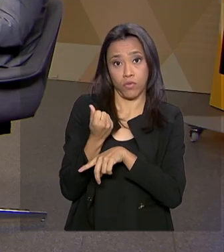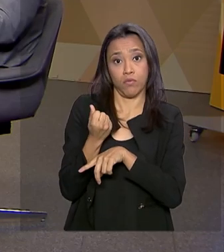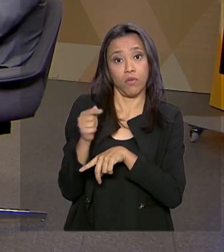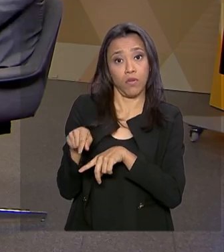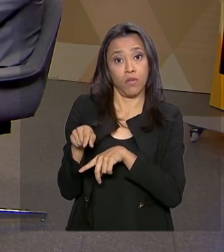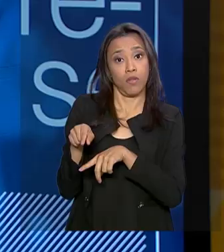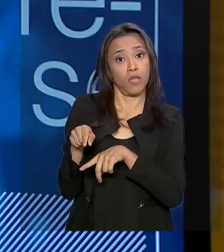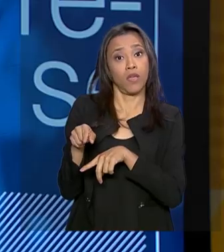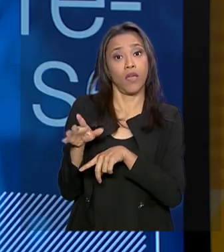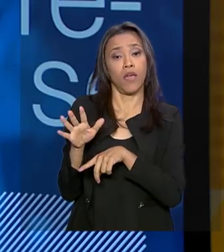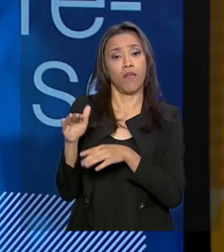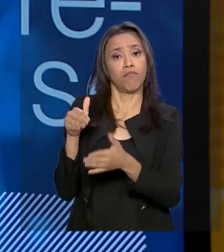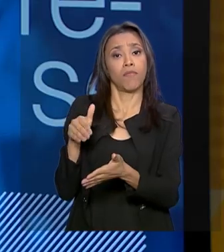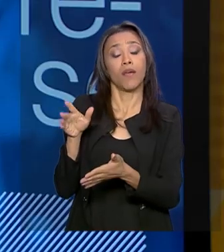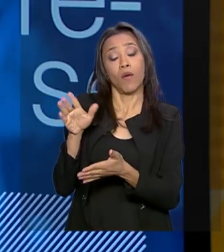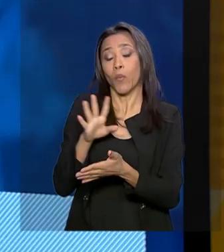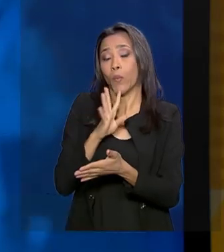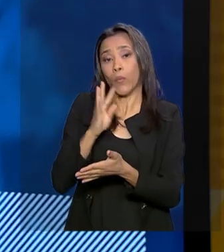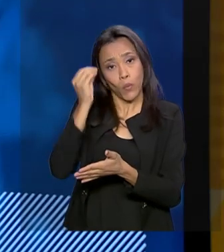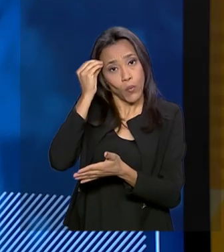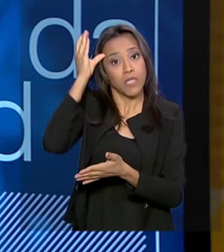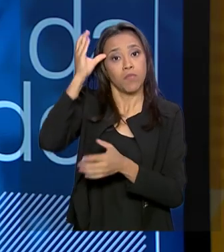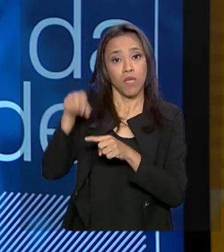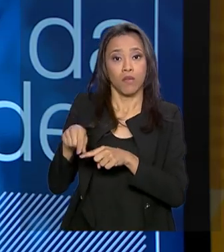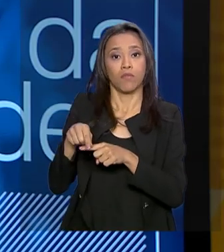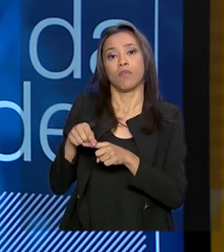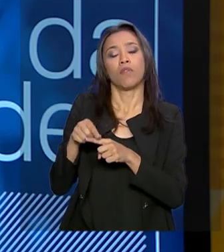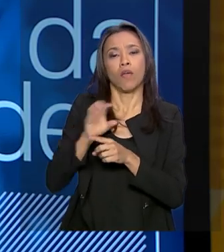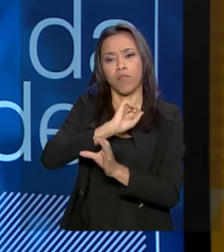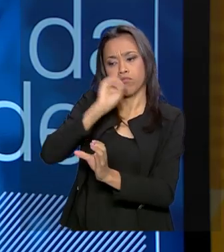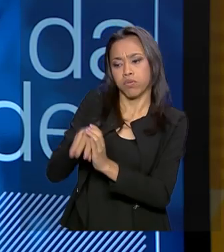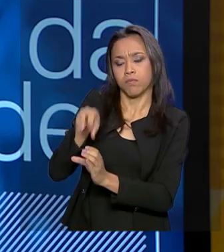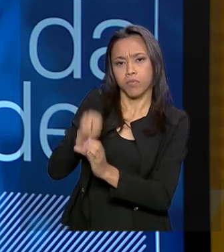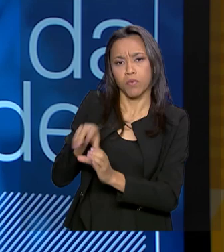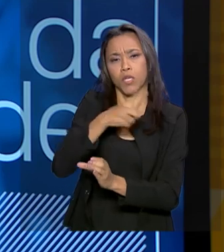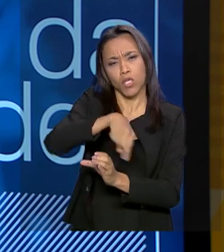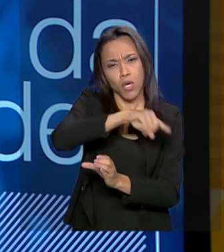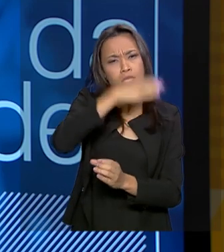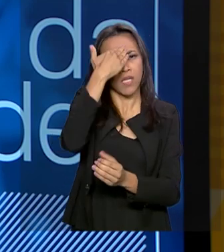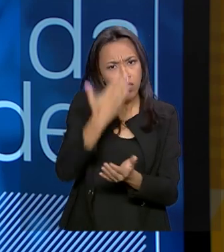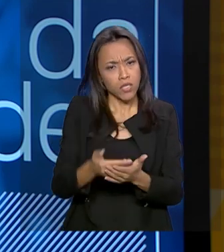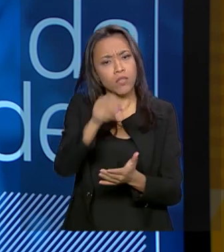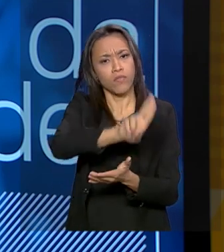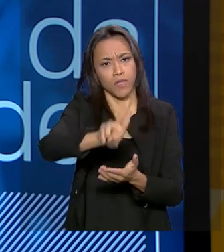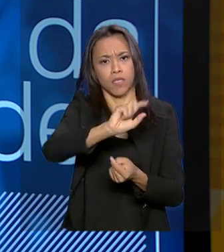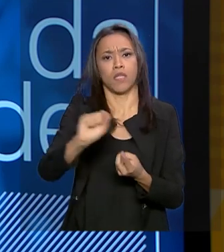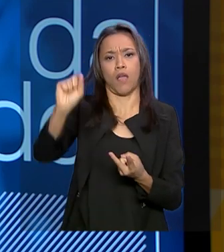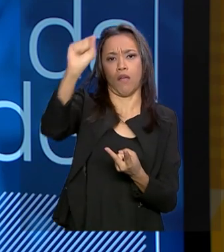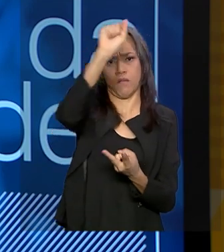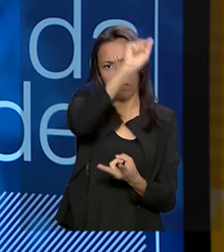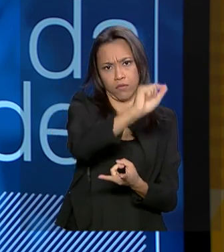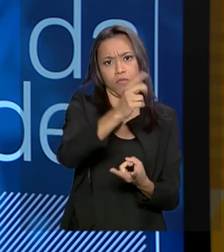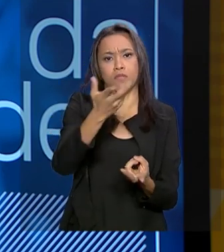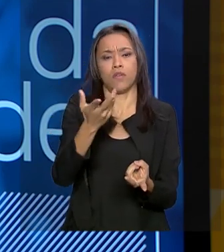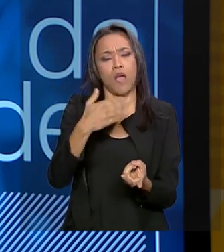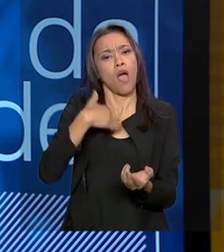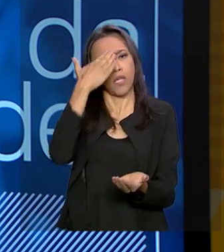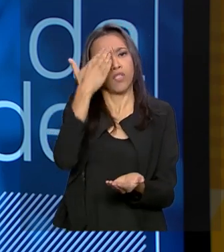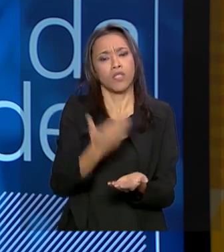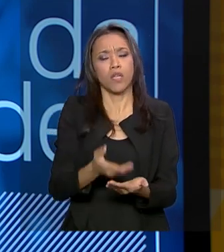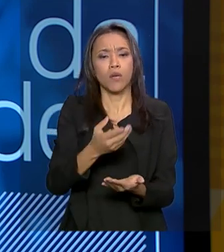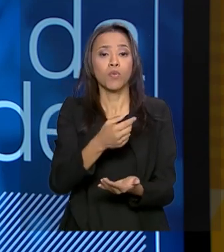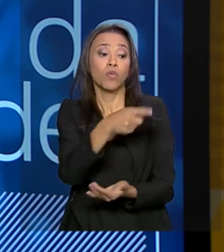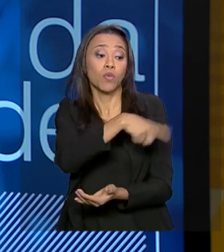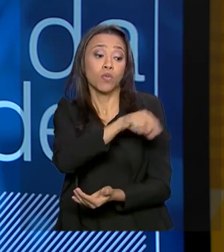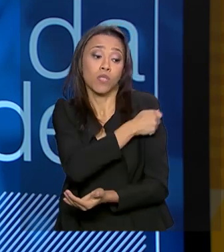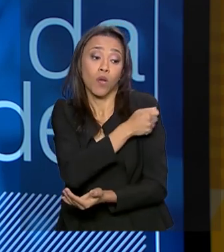infinito, que é o próprio conhecimento. E a gente acredita muito nas nossas instituições federais de ensino superior. Acreditamos muito nos nossos alunos. Por isso que